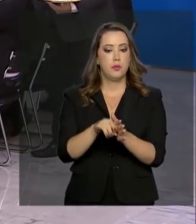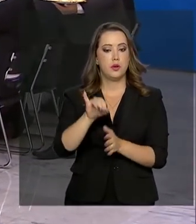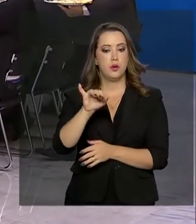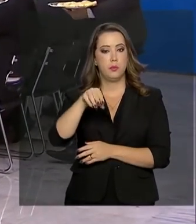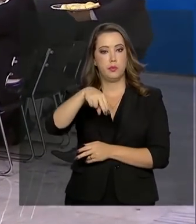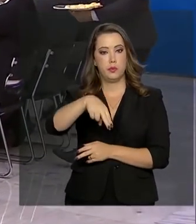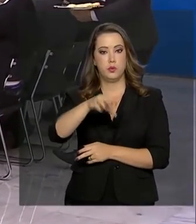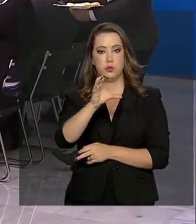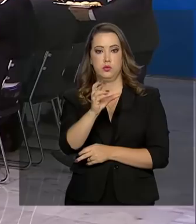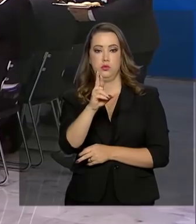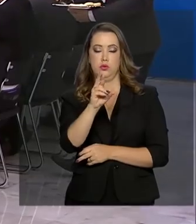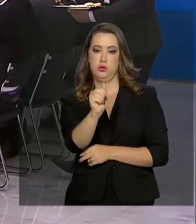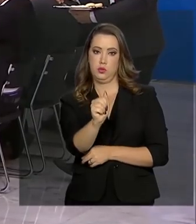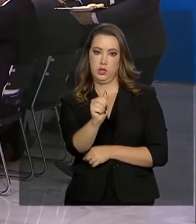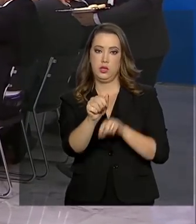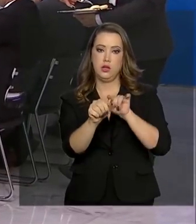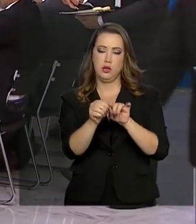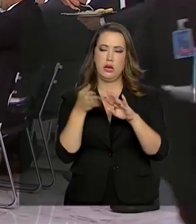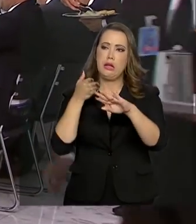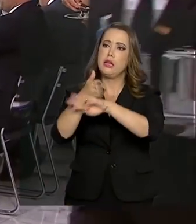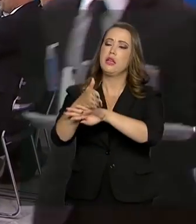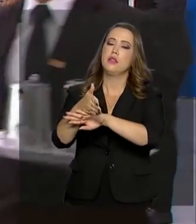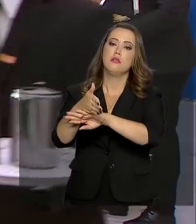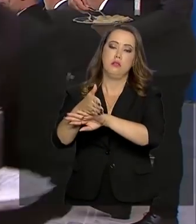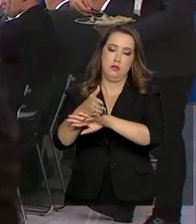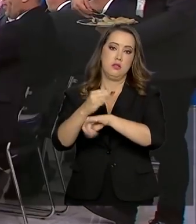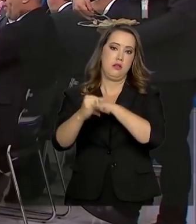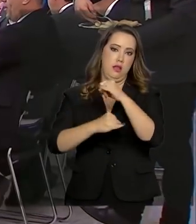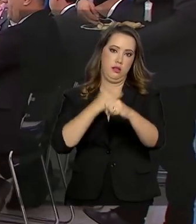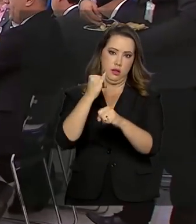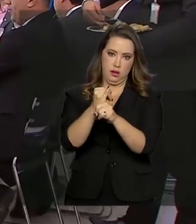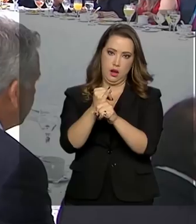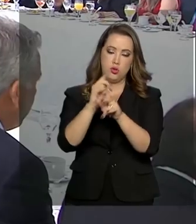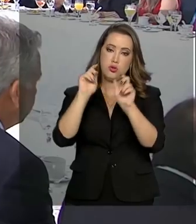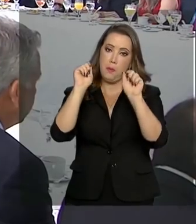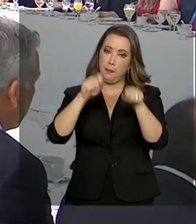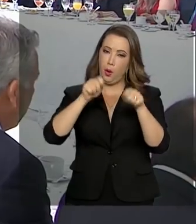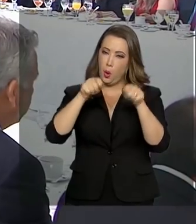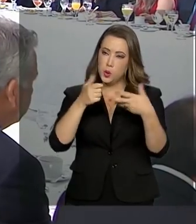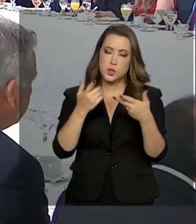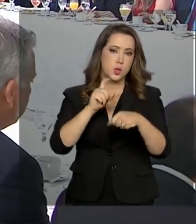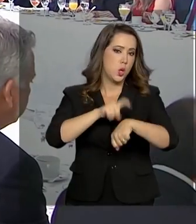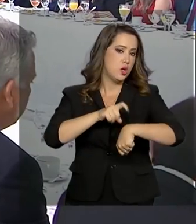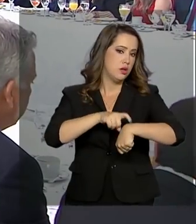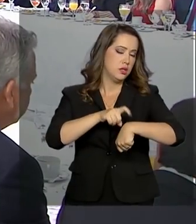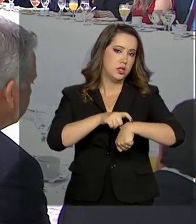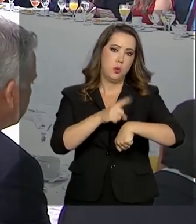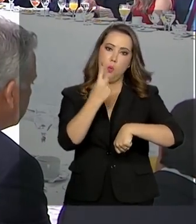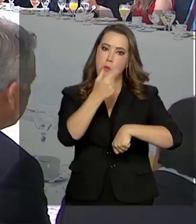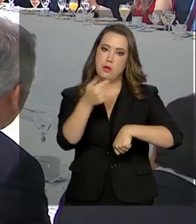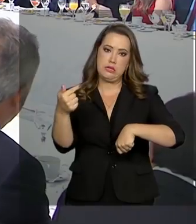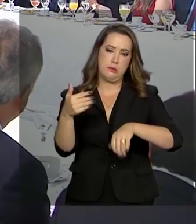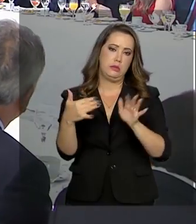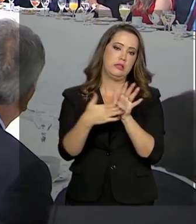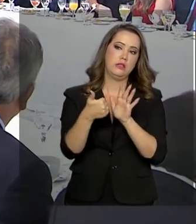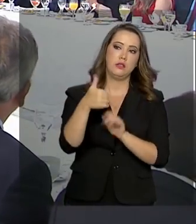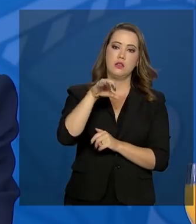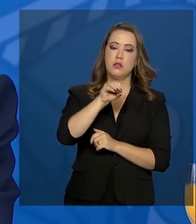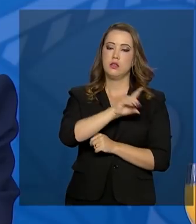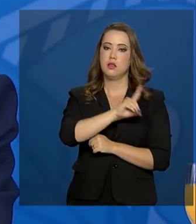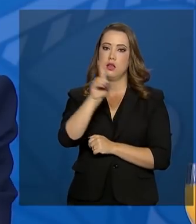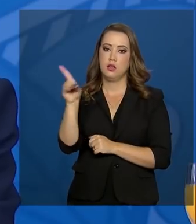assentamento, ele entre pela internet e pela internet, em torno de uma semana a 10 dias,